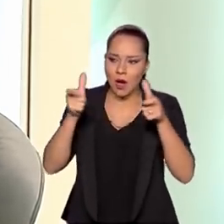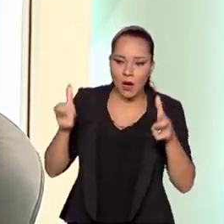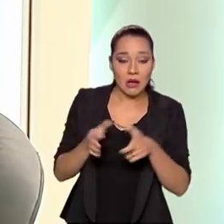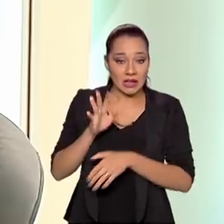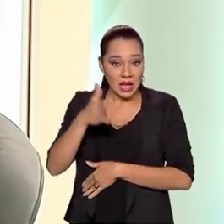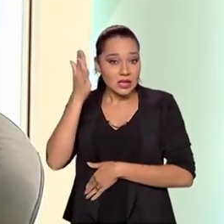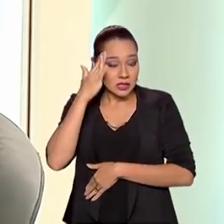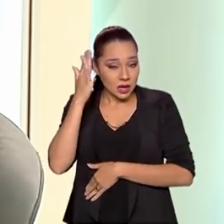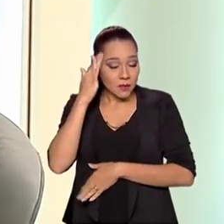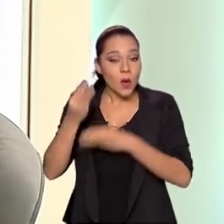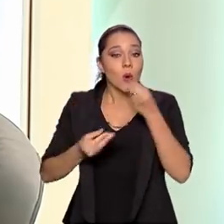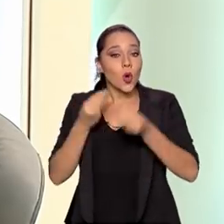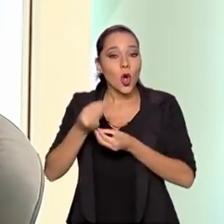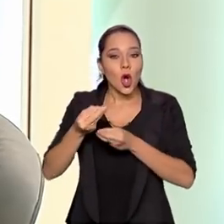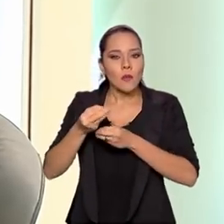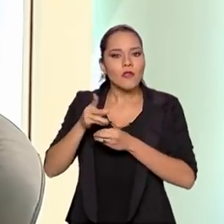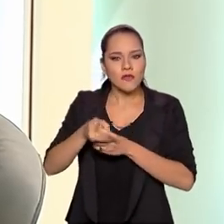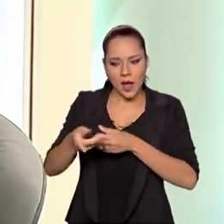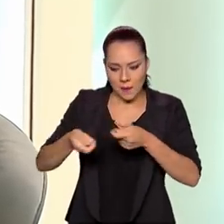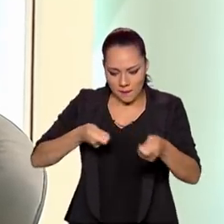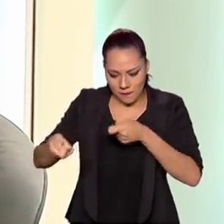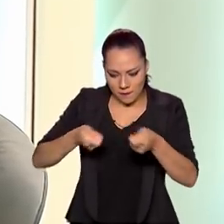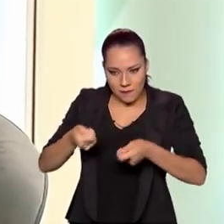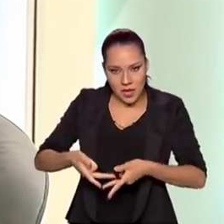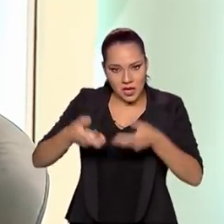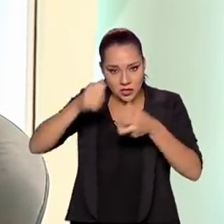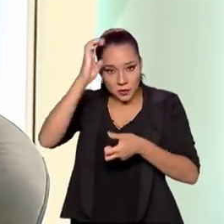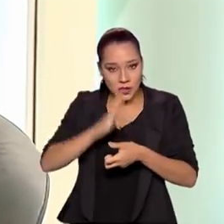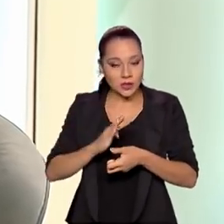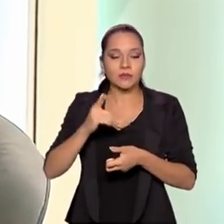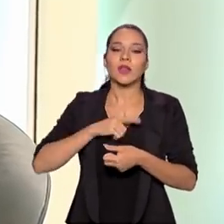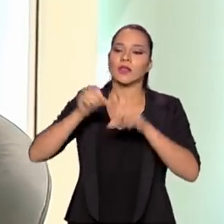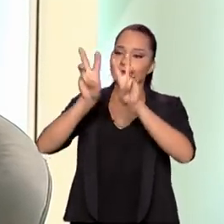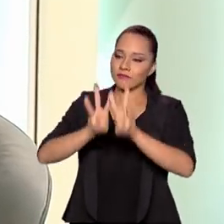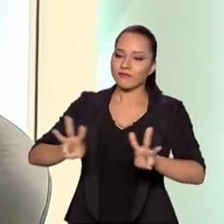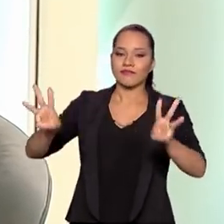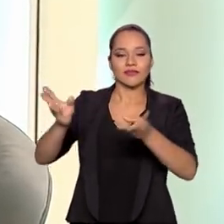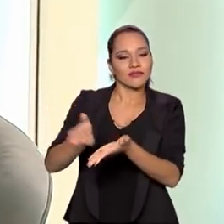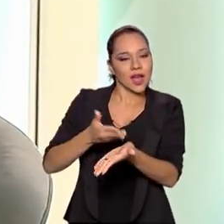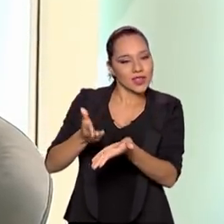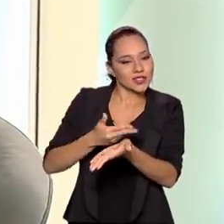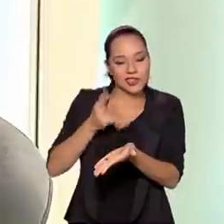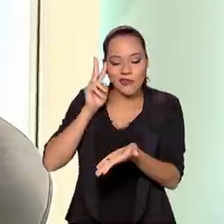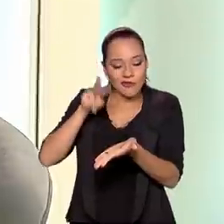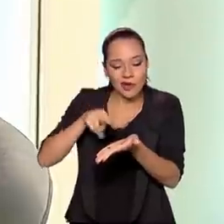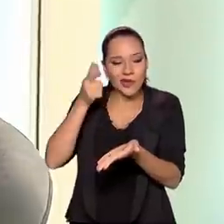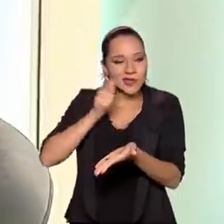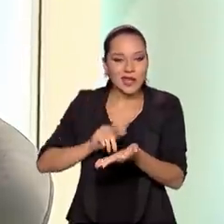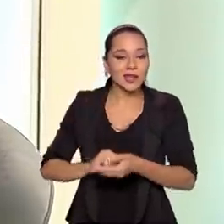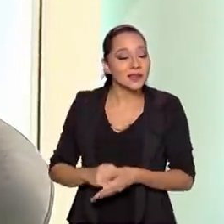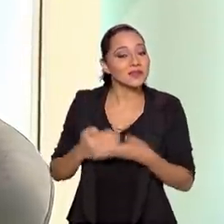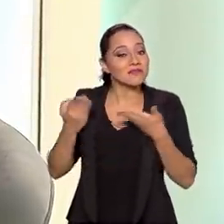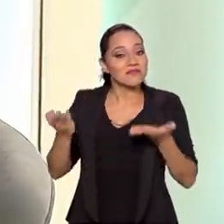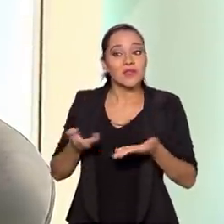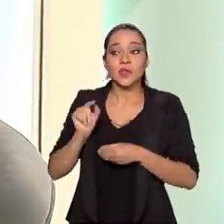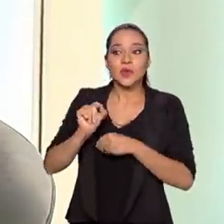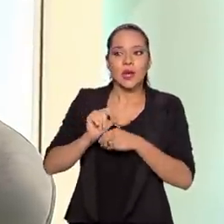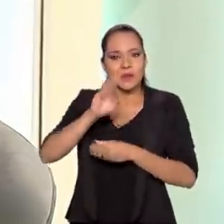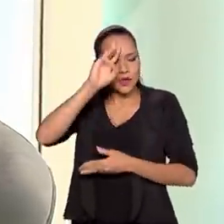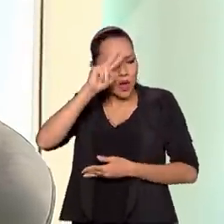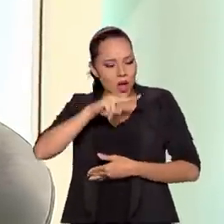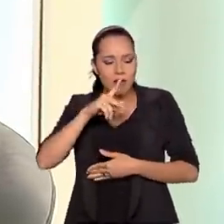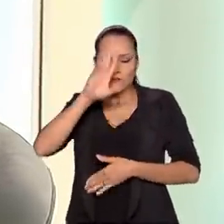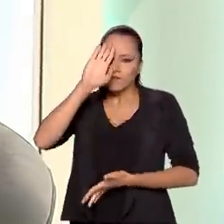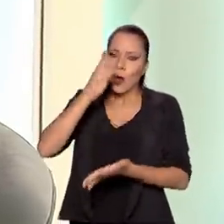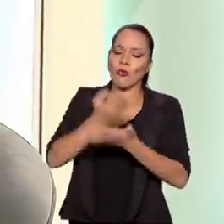ele quiser saber como será a mineração no Brasil, ele tem aquilo como uma cartilha. Então, isso transmite confiança,